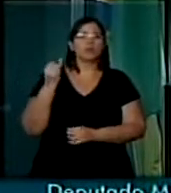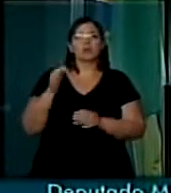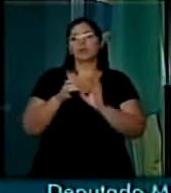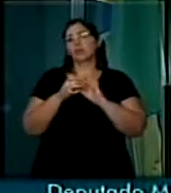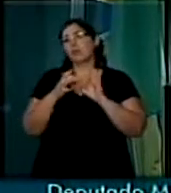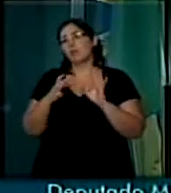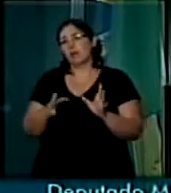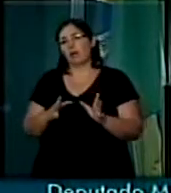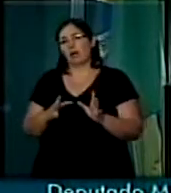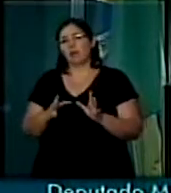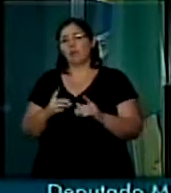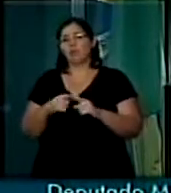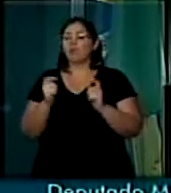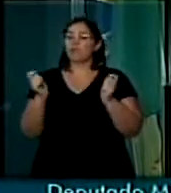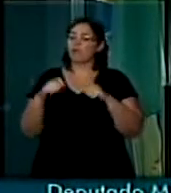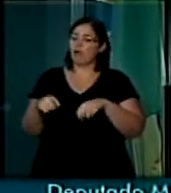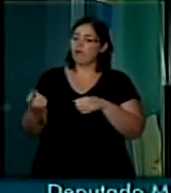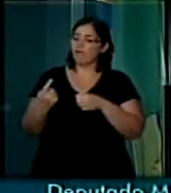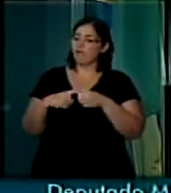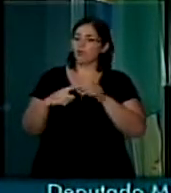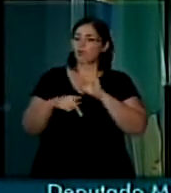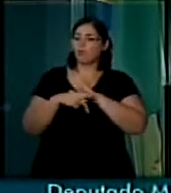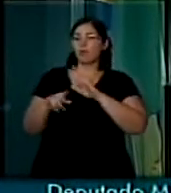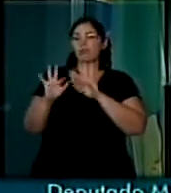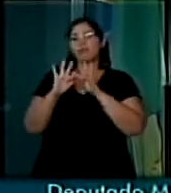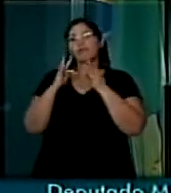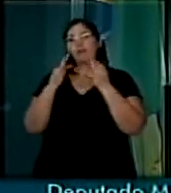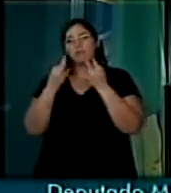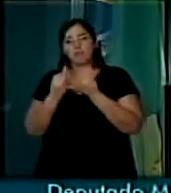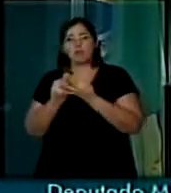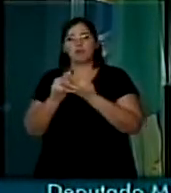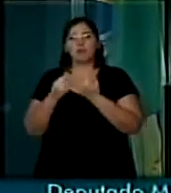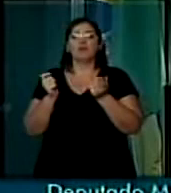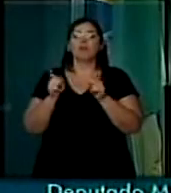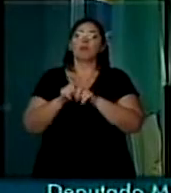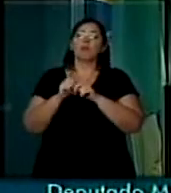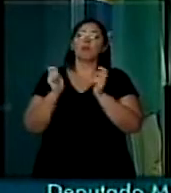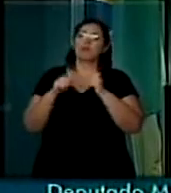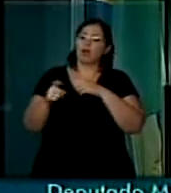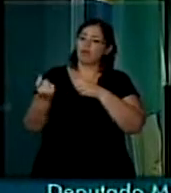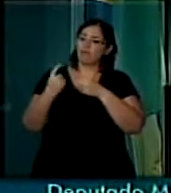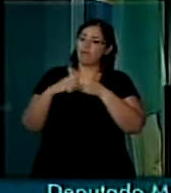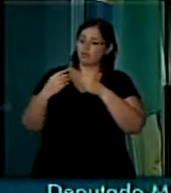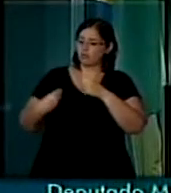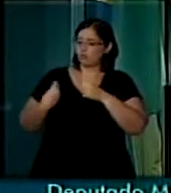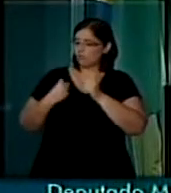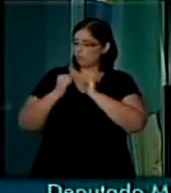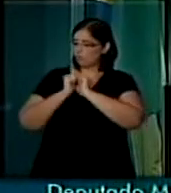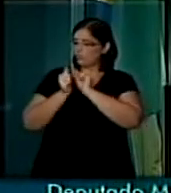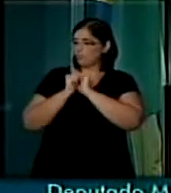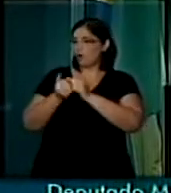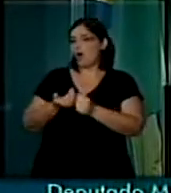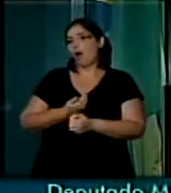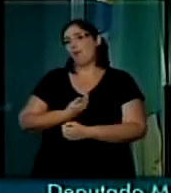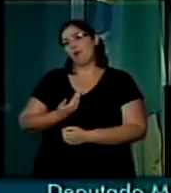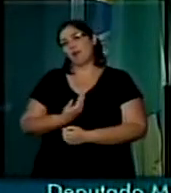liberdade, de poder voltar para o seio da sua família, de poder voltar para o convívio dos amigos,